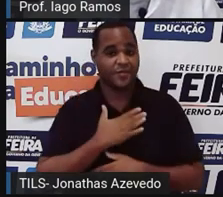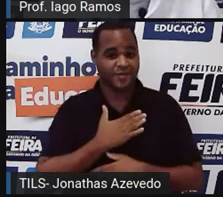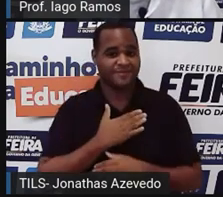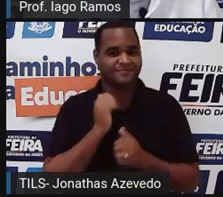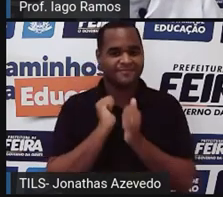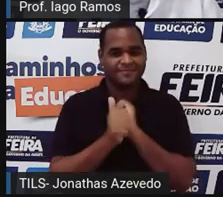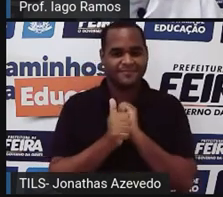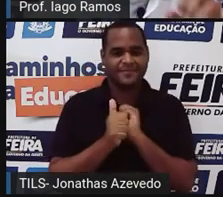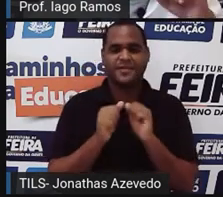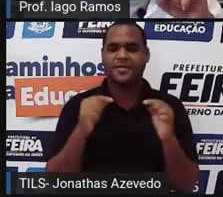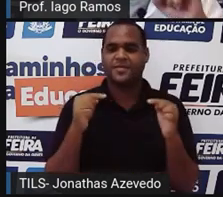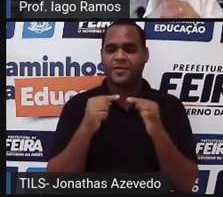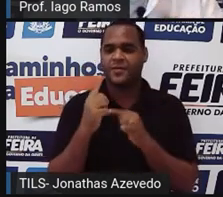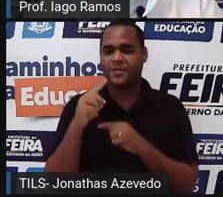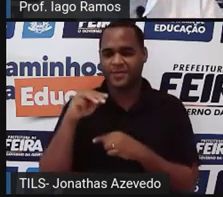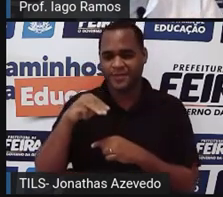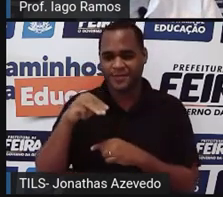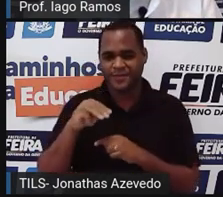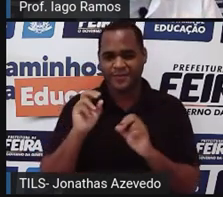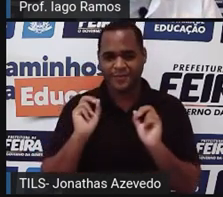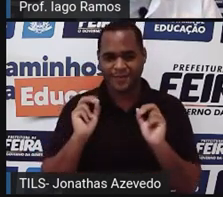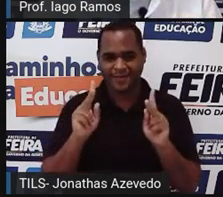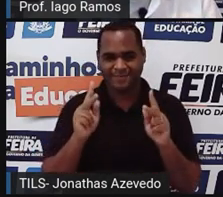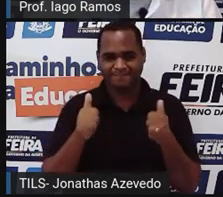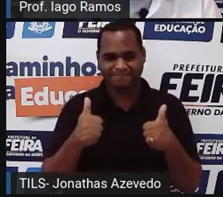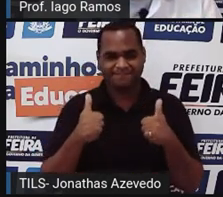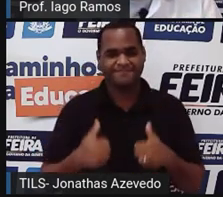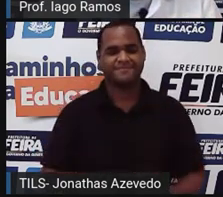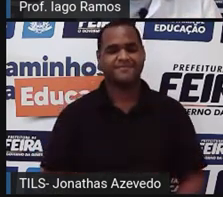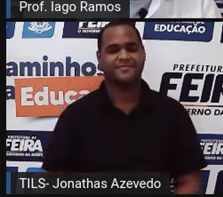Beleza? Só que eu vou te dar um minutinho para você fazer isso.